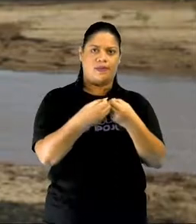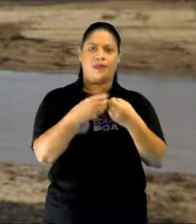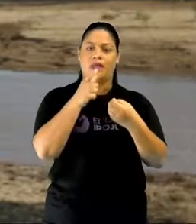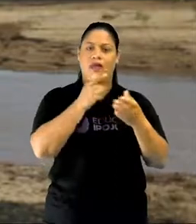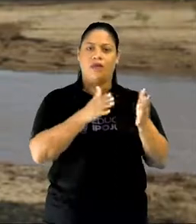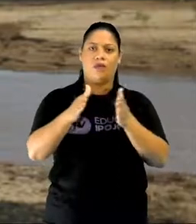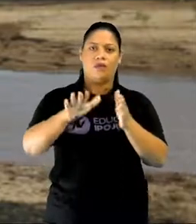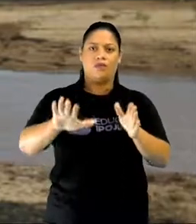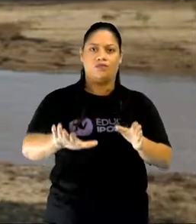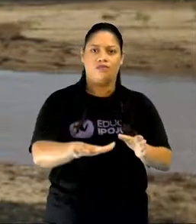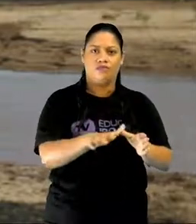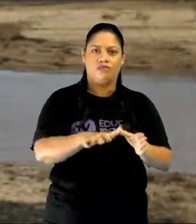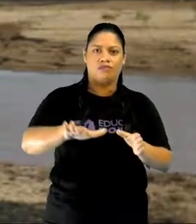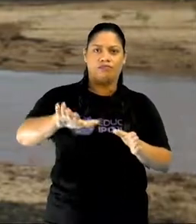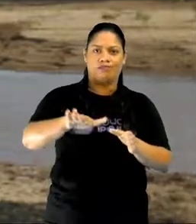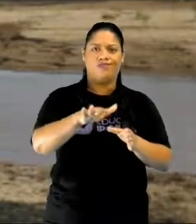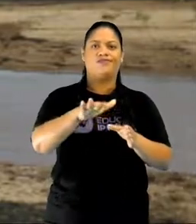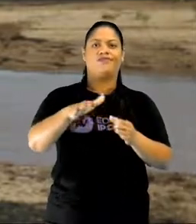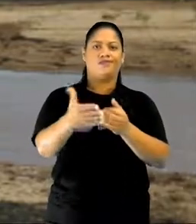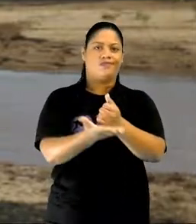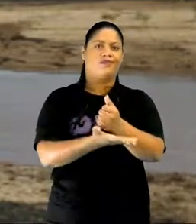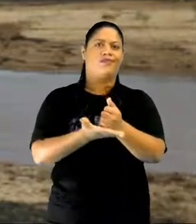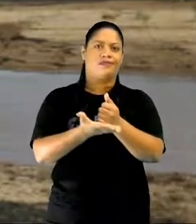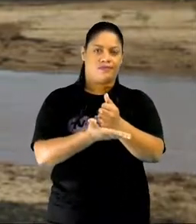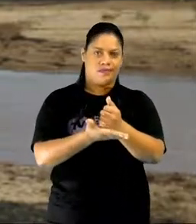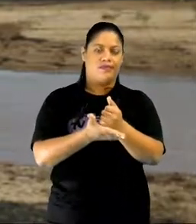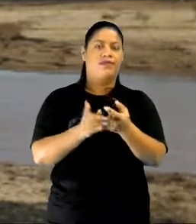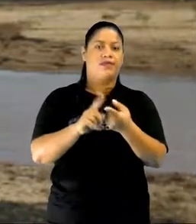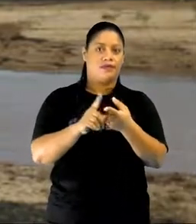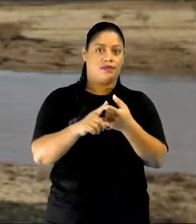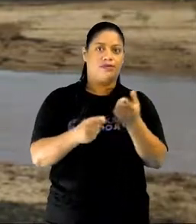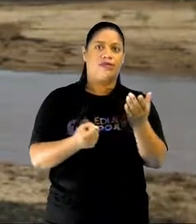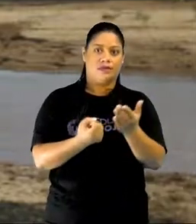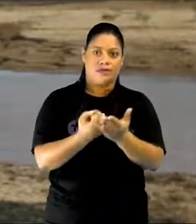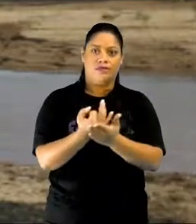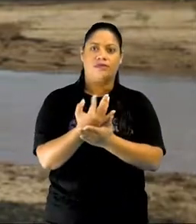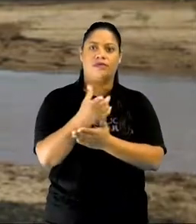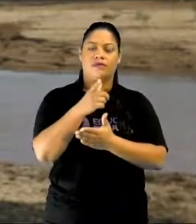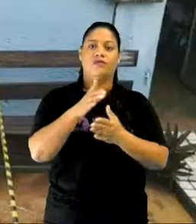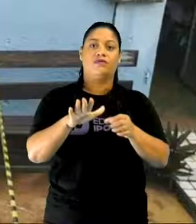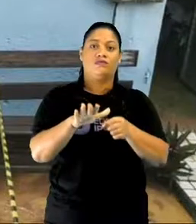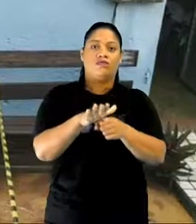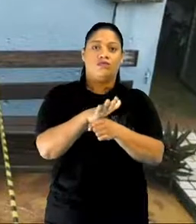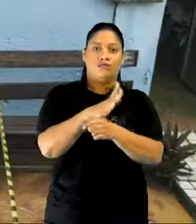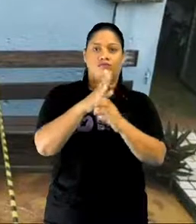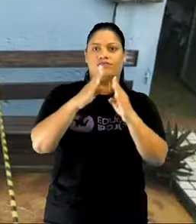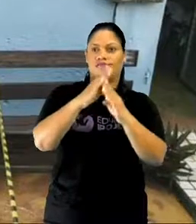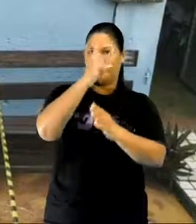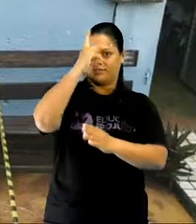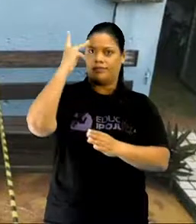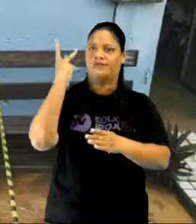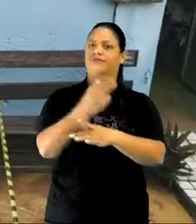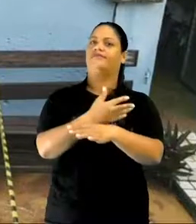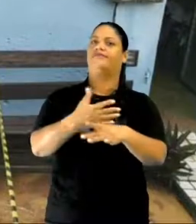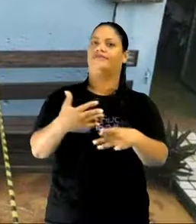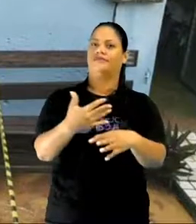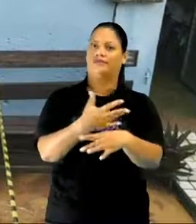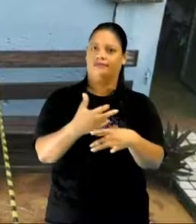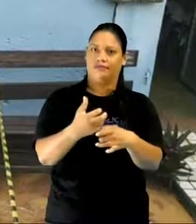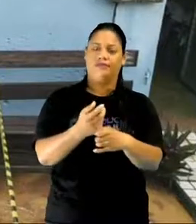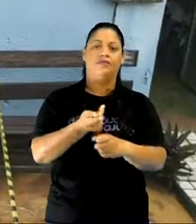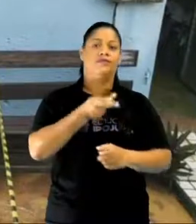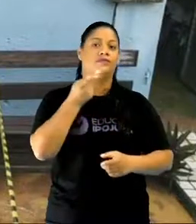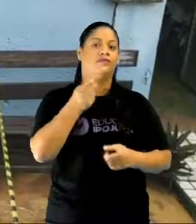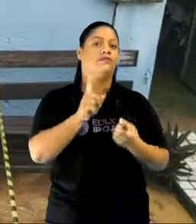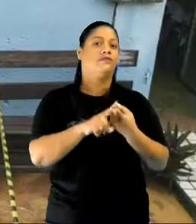raso e mais propício a alagamentos nas áreas urbanas. Ok? E vamos falar de uma coisa que a